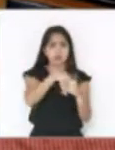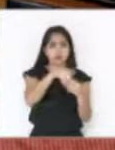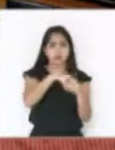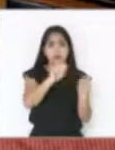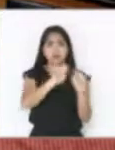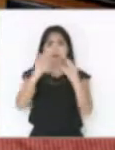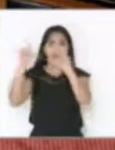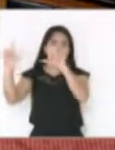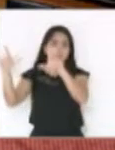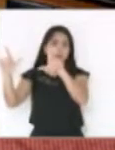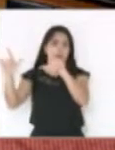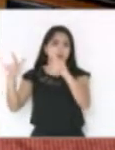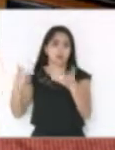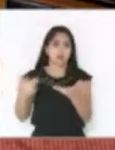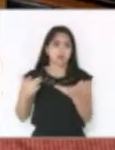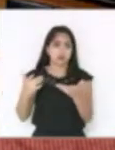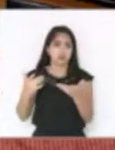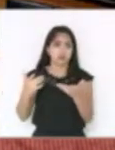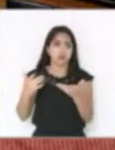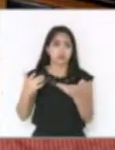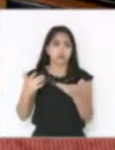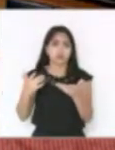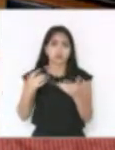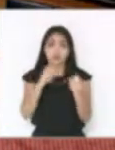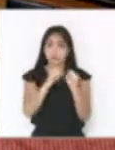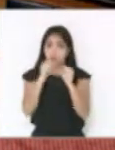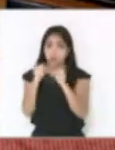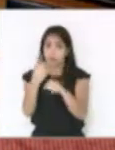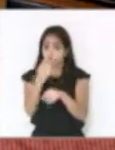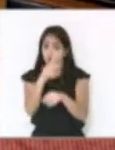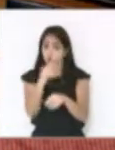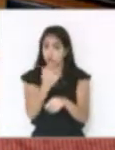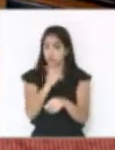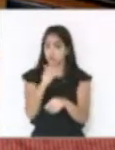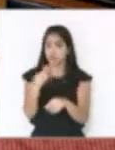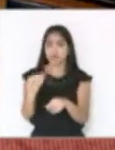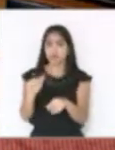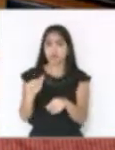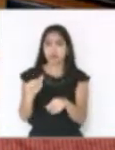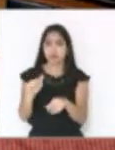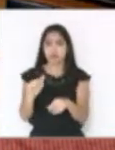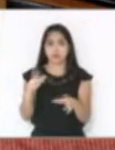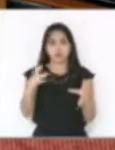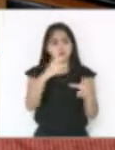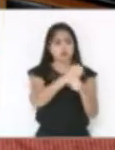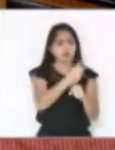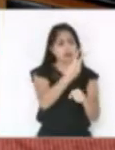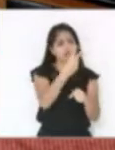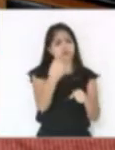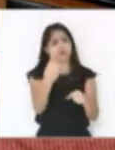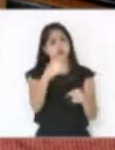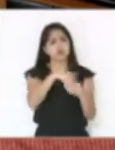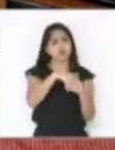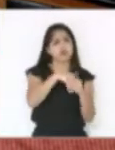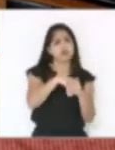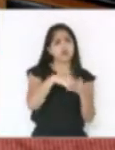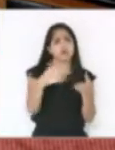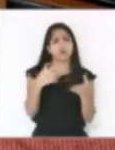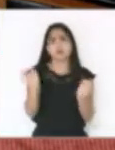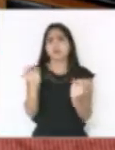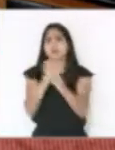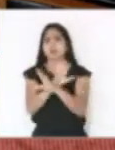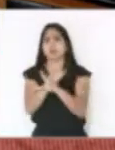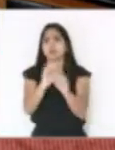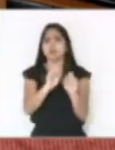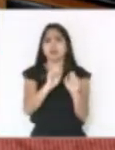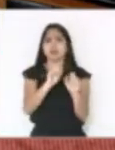painel a qualquer instante. Esse é um poder que vossa excelência não tem. Agora está em 21 votos. Vossa excelência de repente dizia vou encerrar a